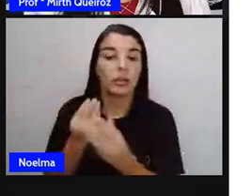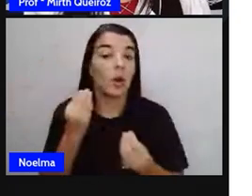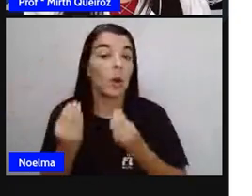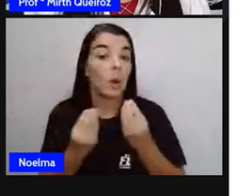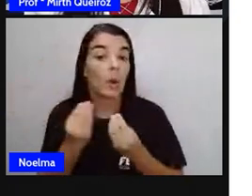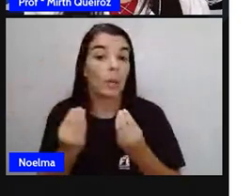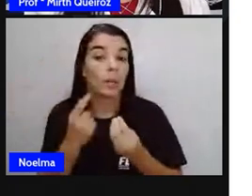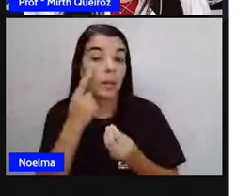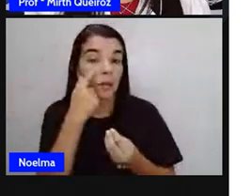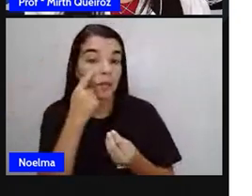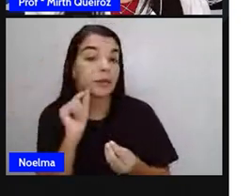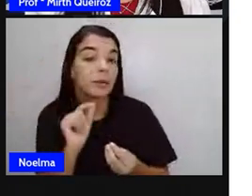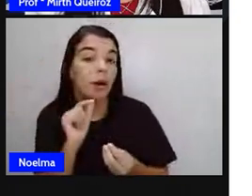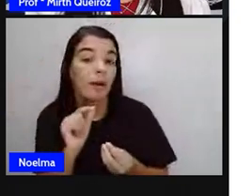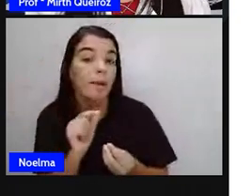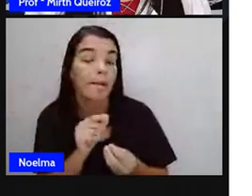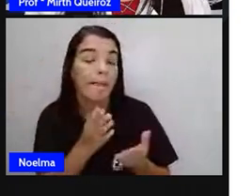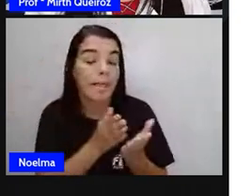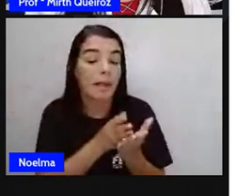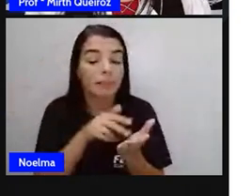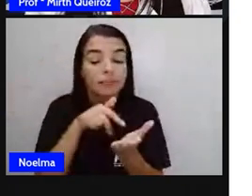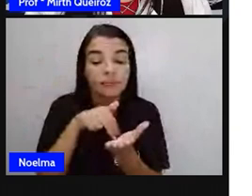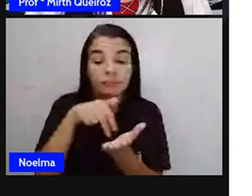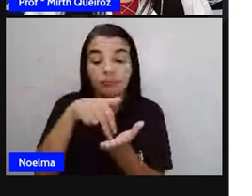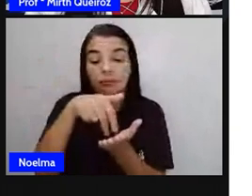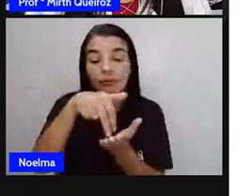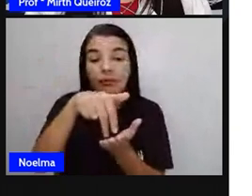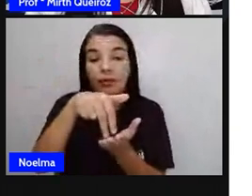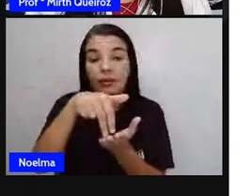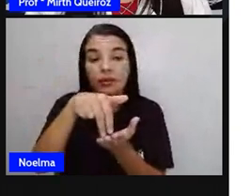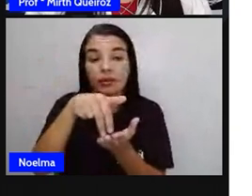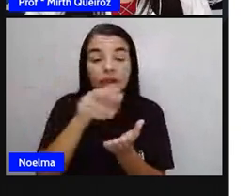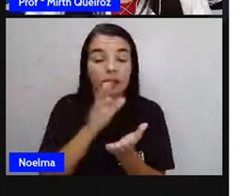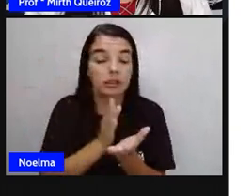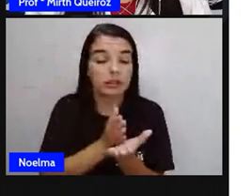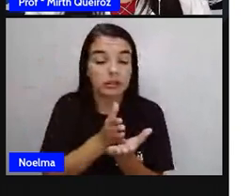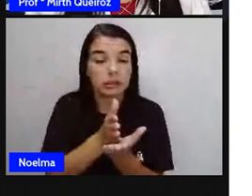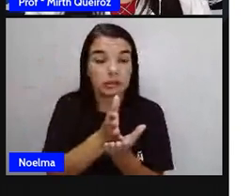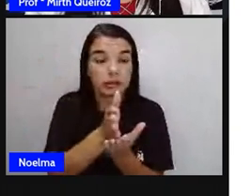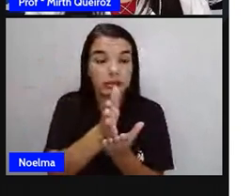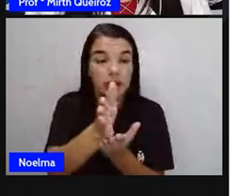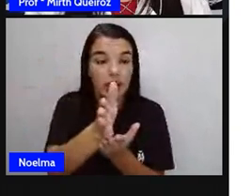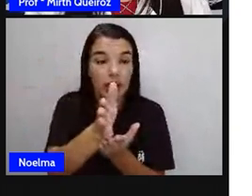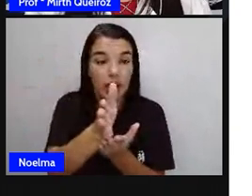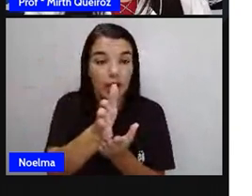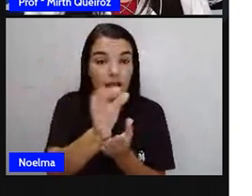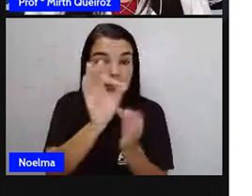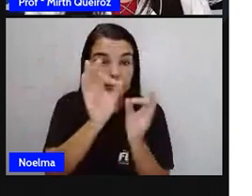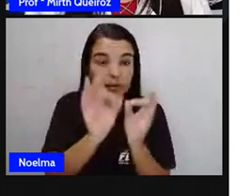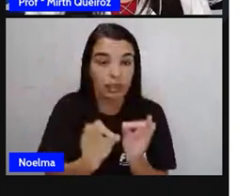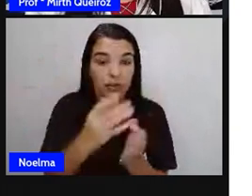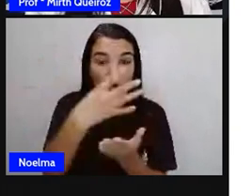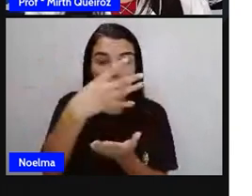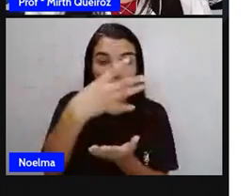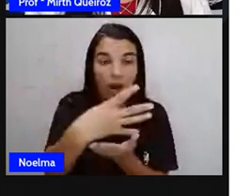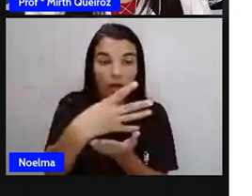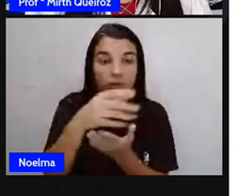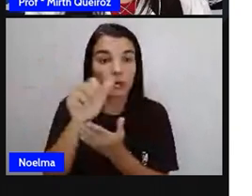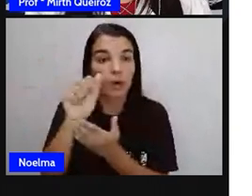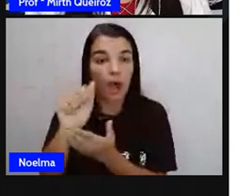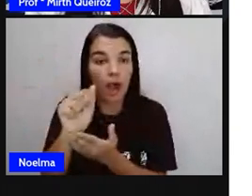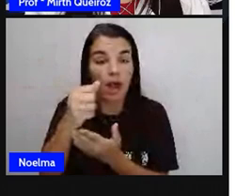Ela passou aqui pelo quê, ó? Ela andou em linha reta pelo 4A,